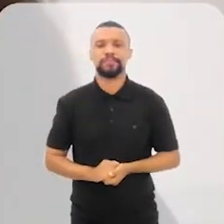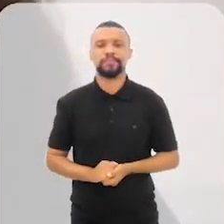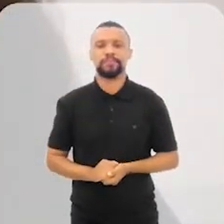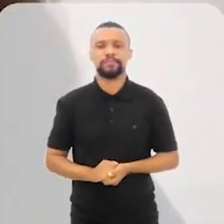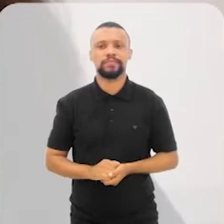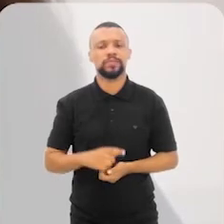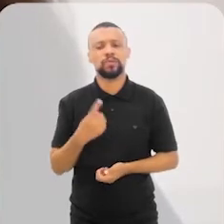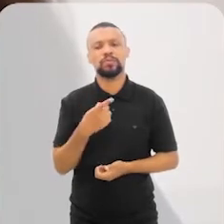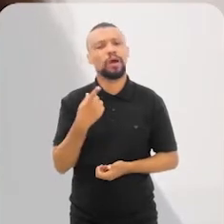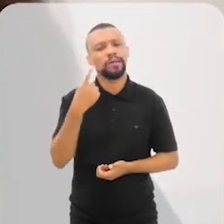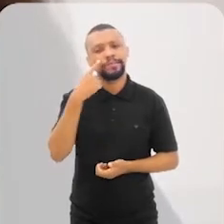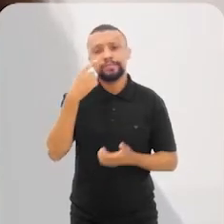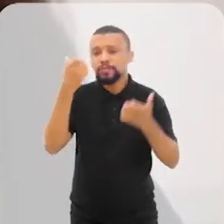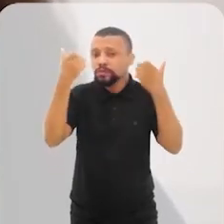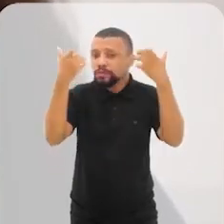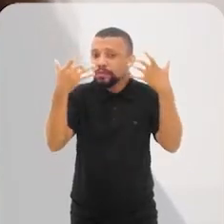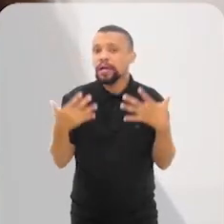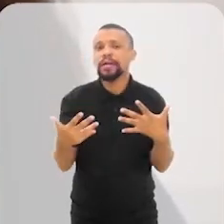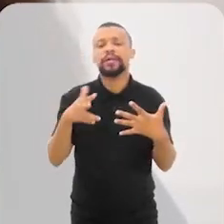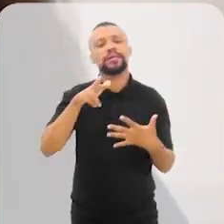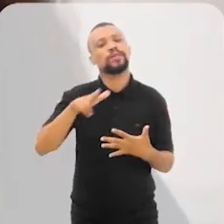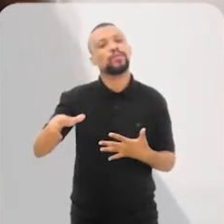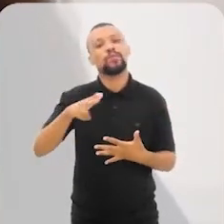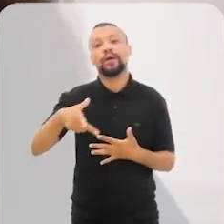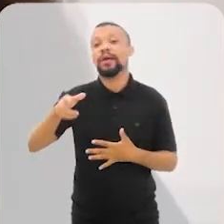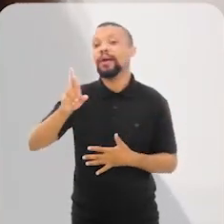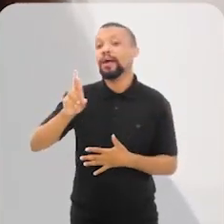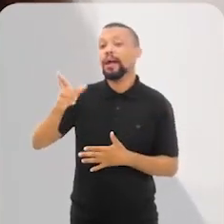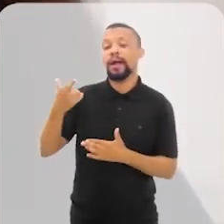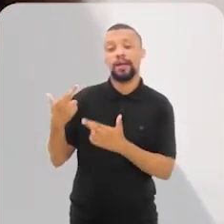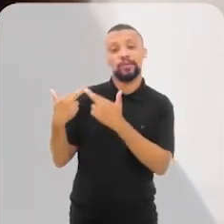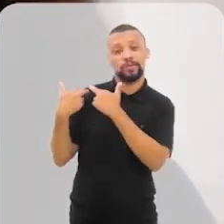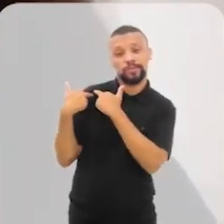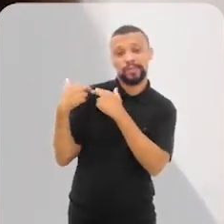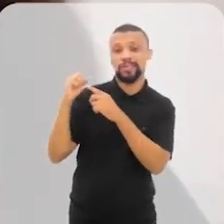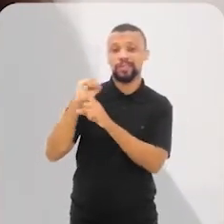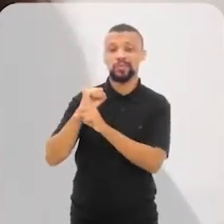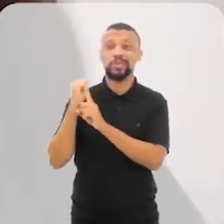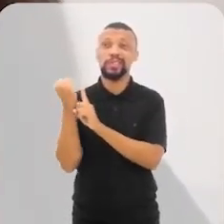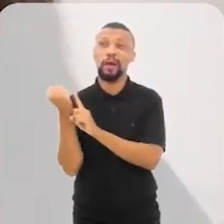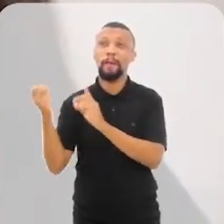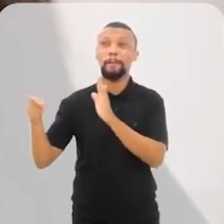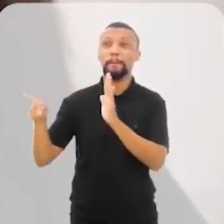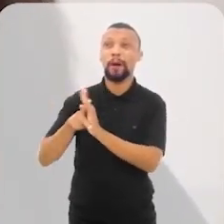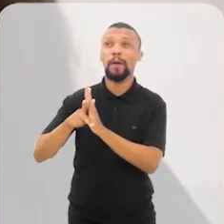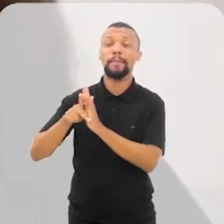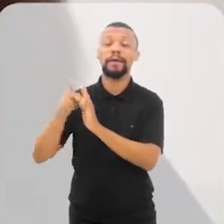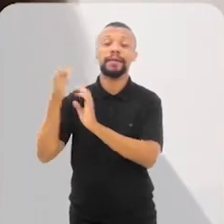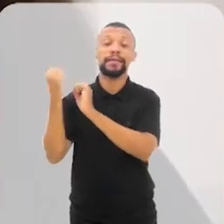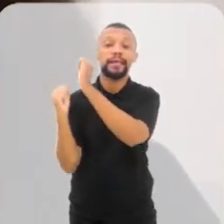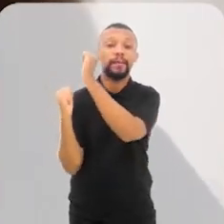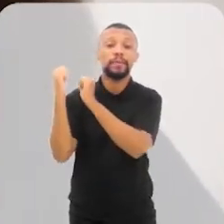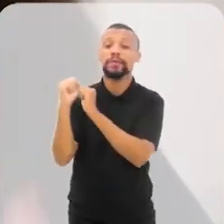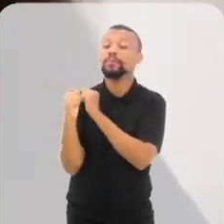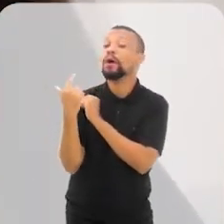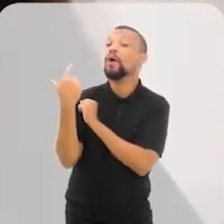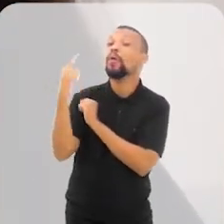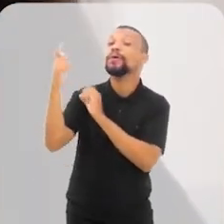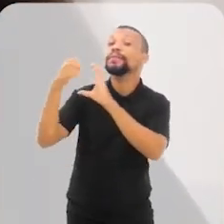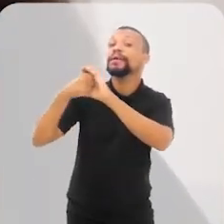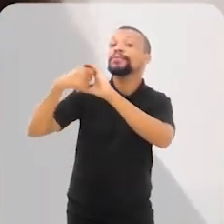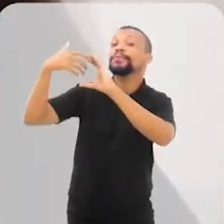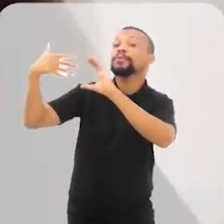né? Então, a gente destaca que não é a responsabilidade social da empresa, isso é um outro